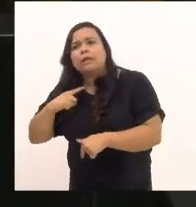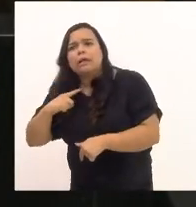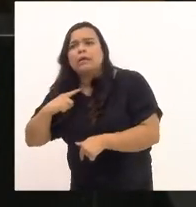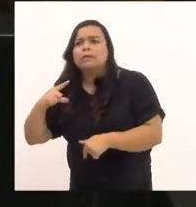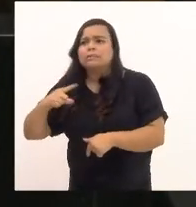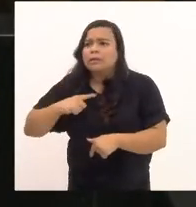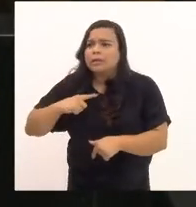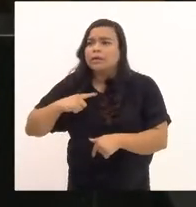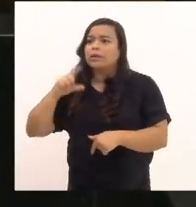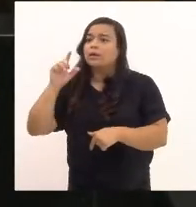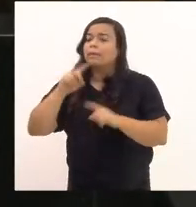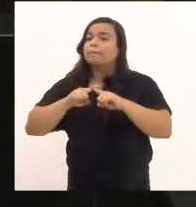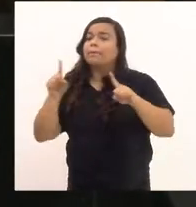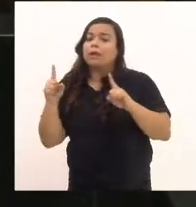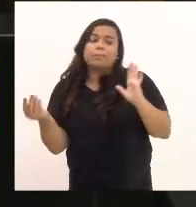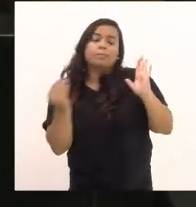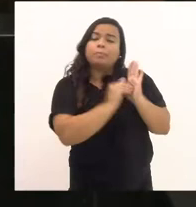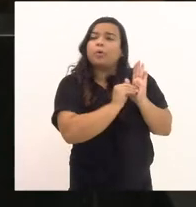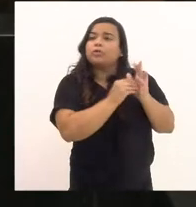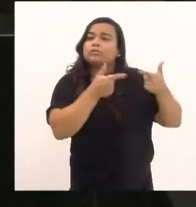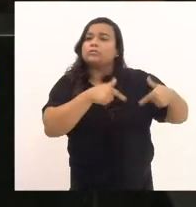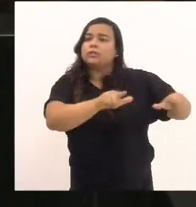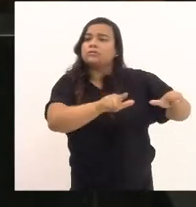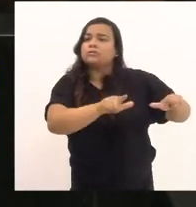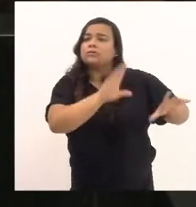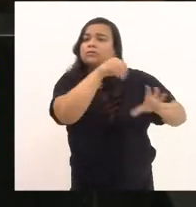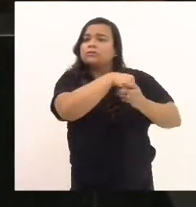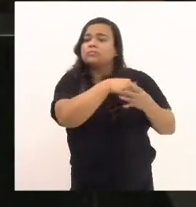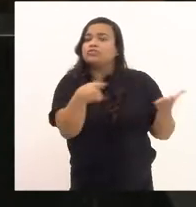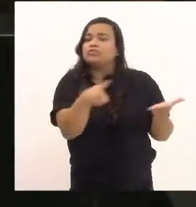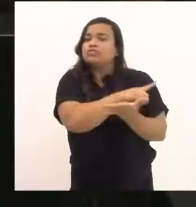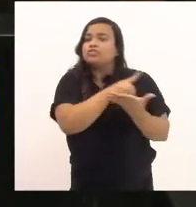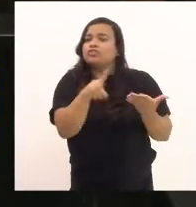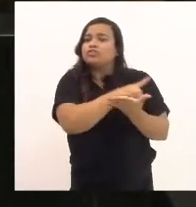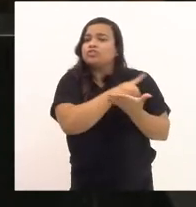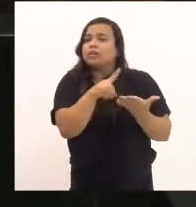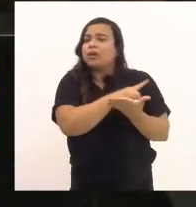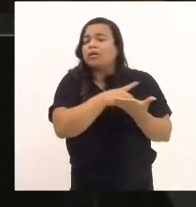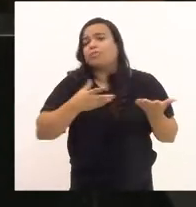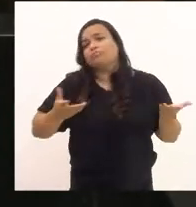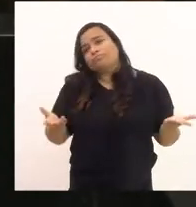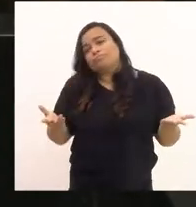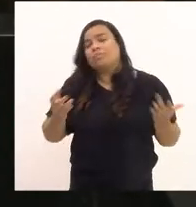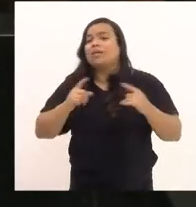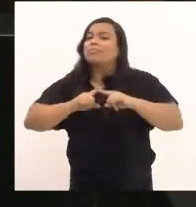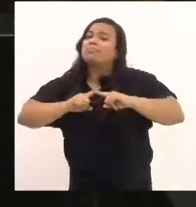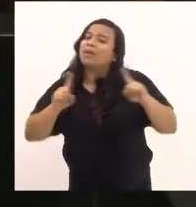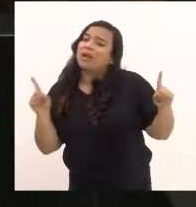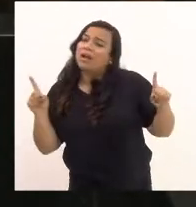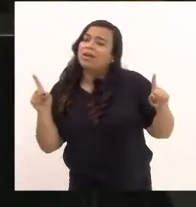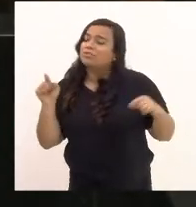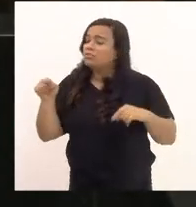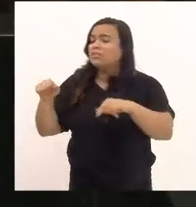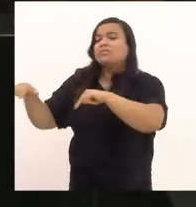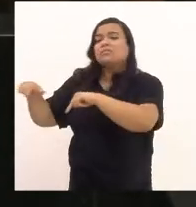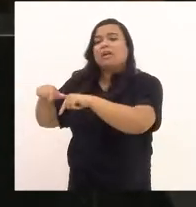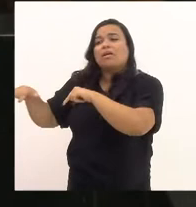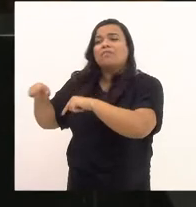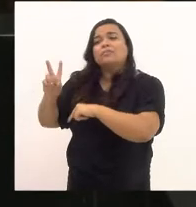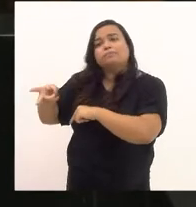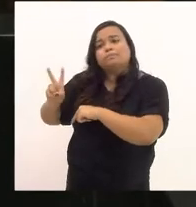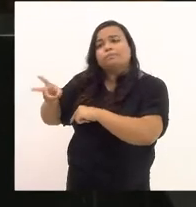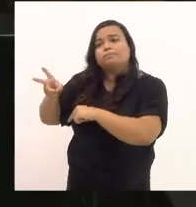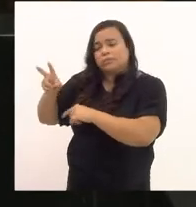botou o certificado digital no ar. Mas esse resquício de serviço